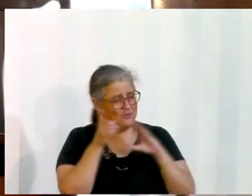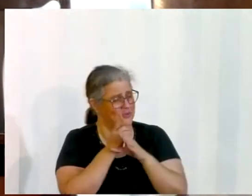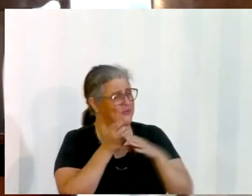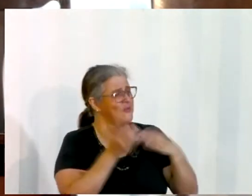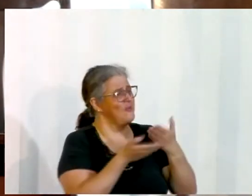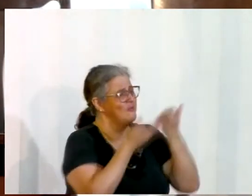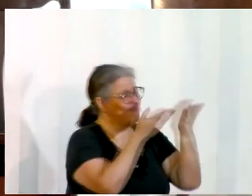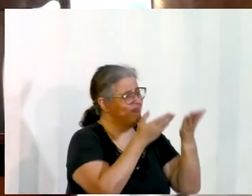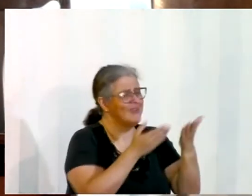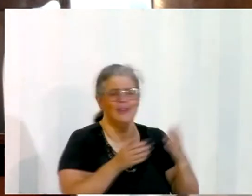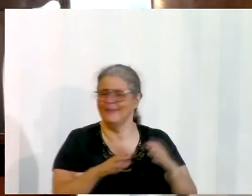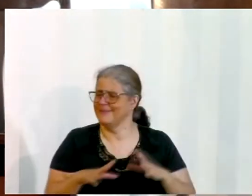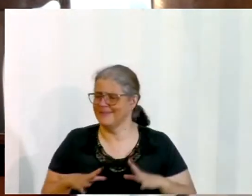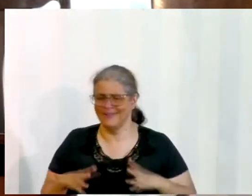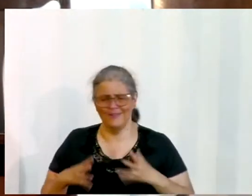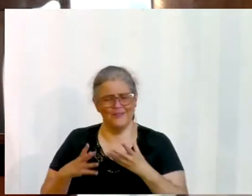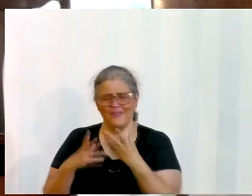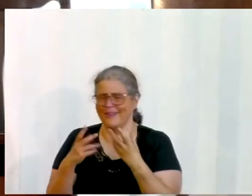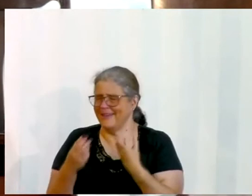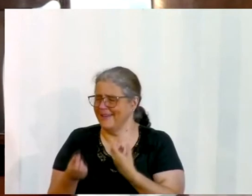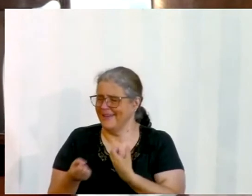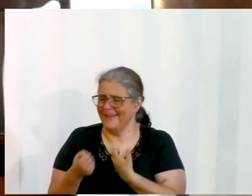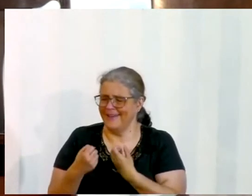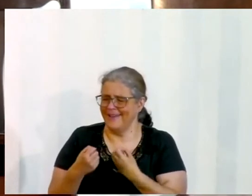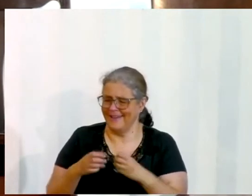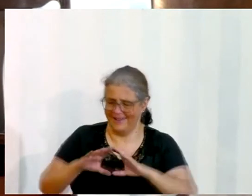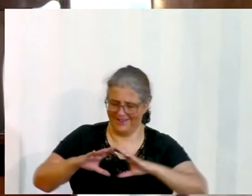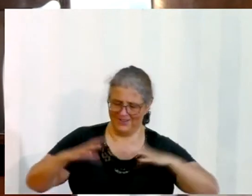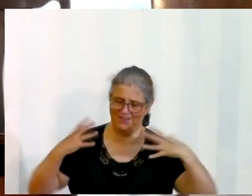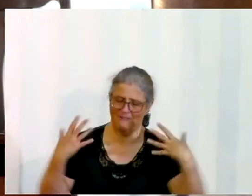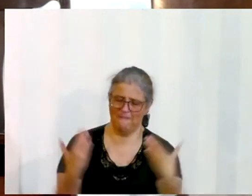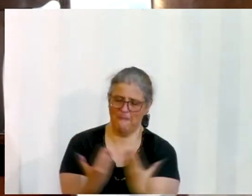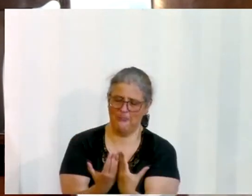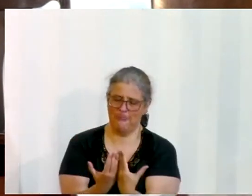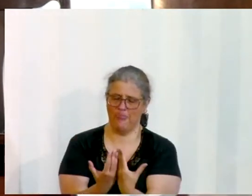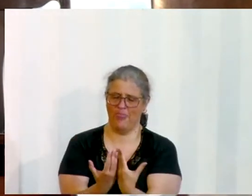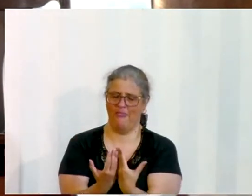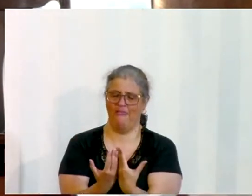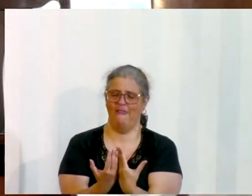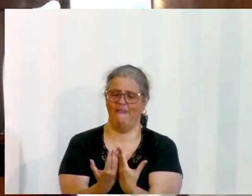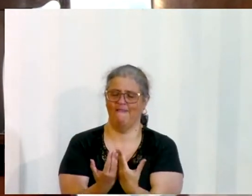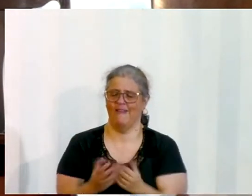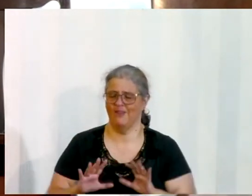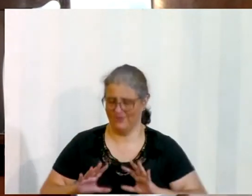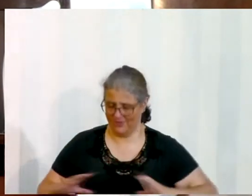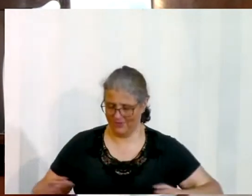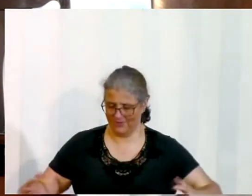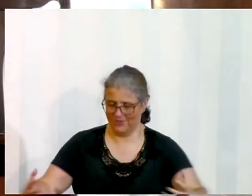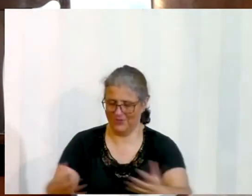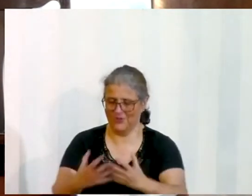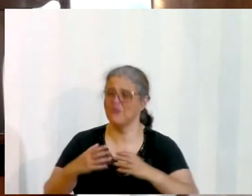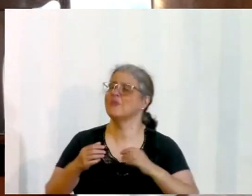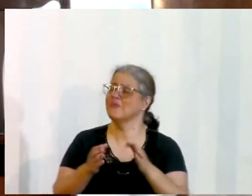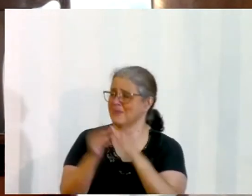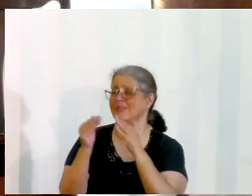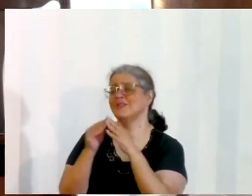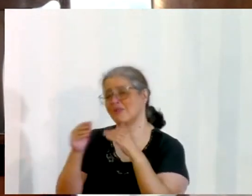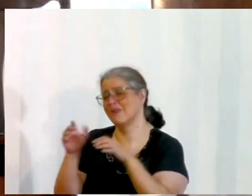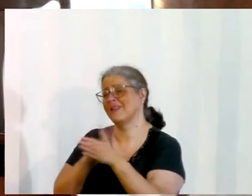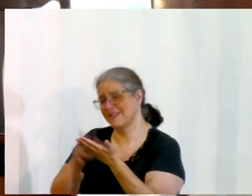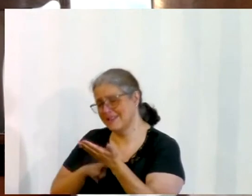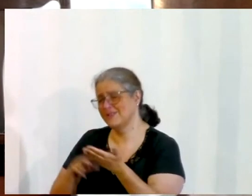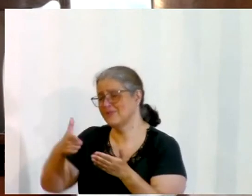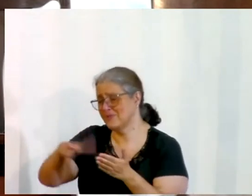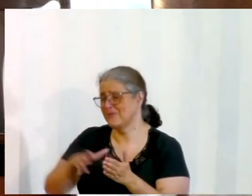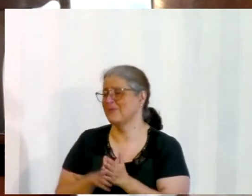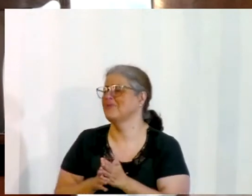o povo do Senhor pediu que a Tua lei, a Tua palavra fosse lida diante deles, e ao ler, ao escutarem